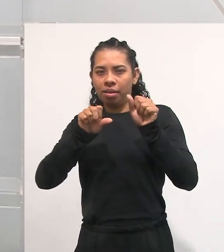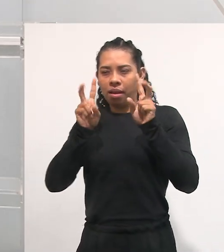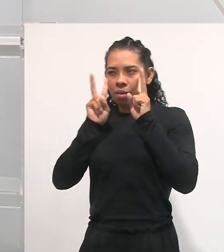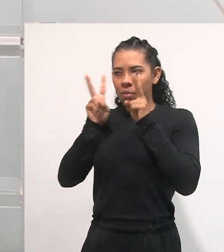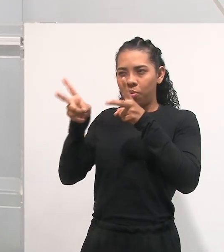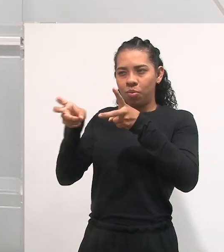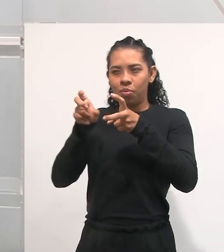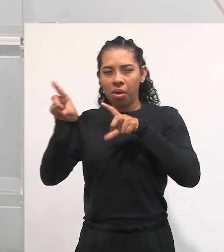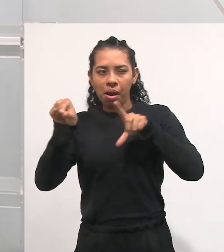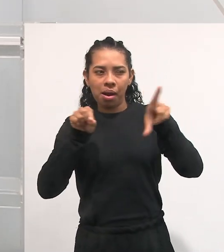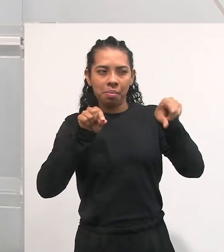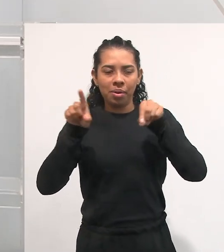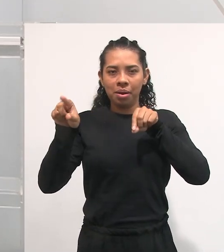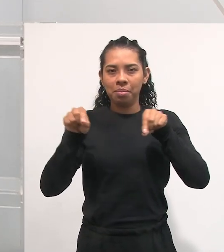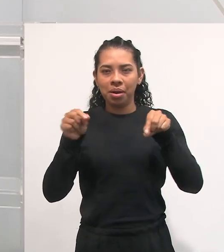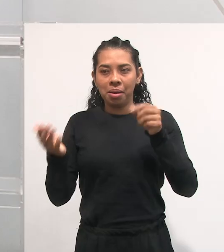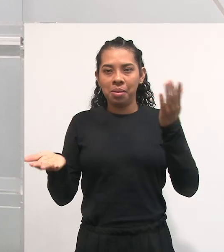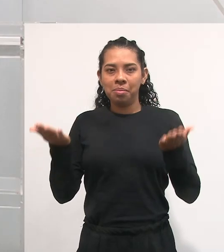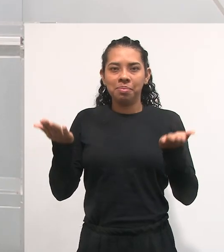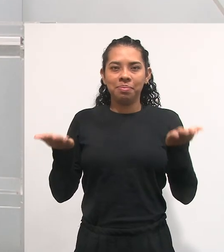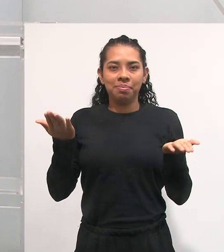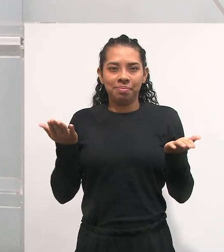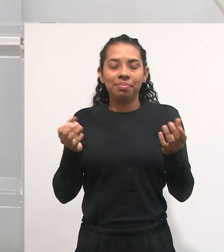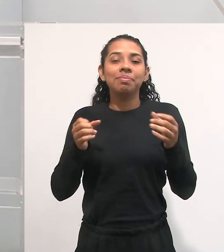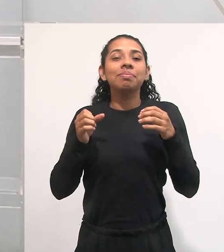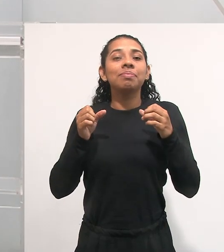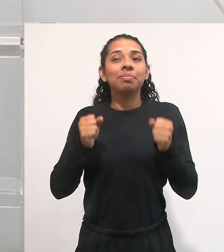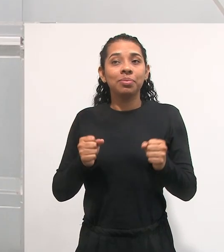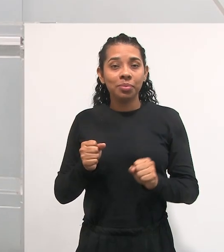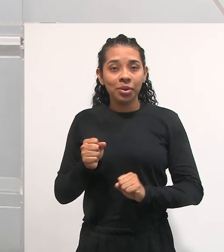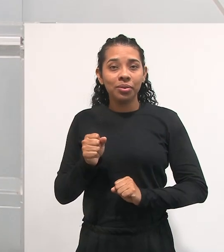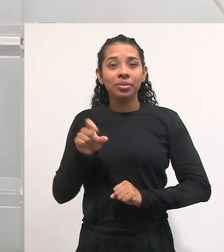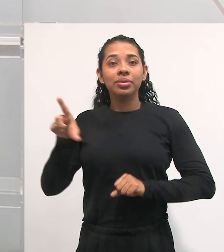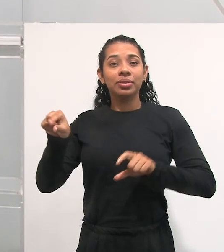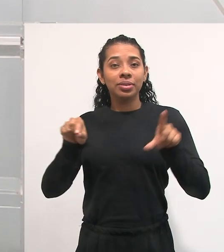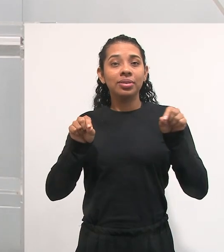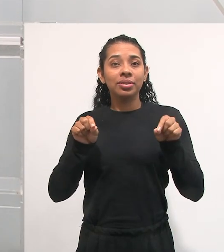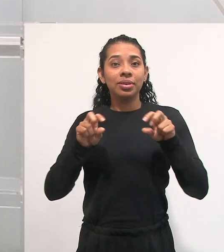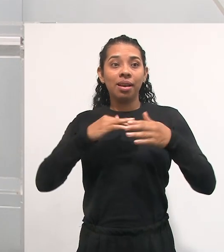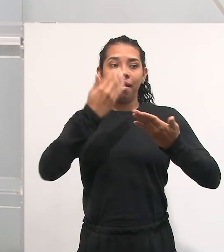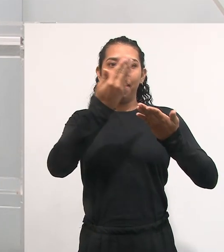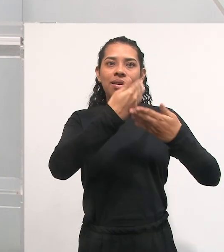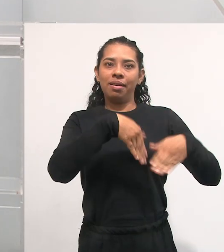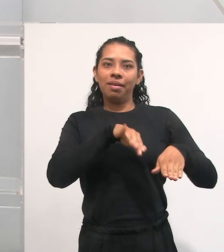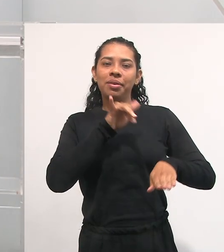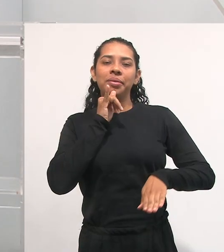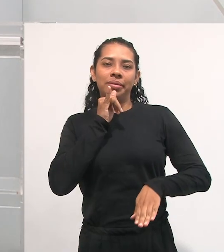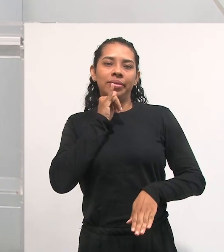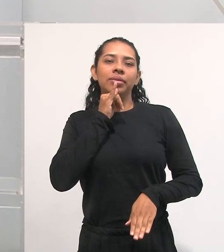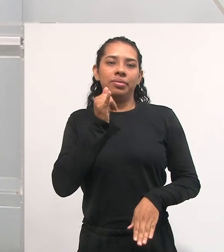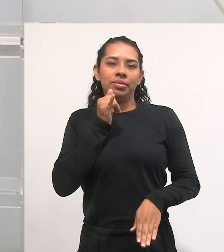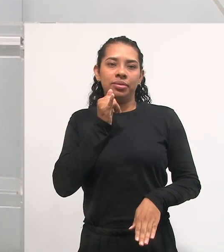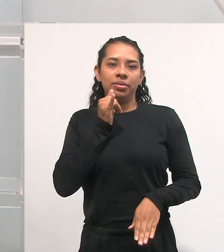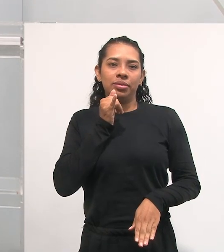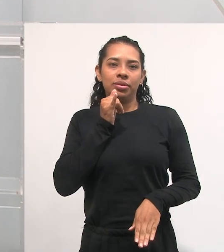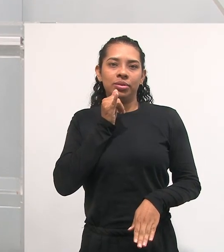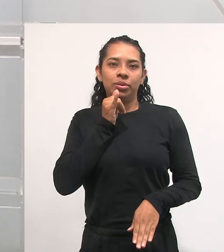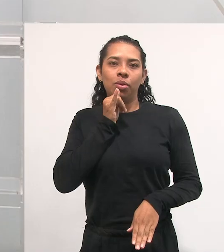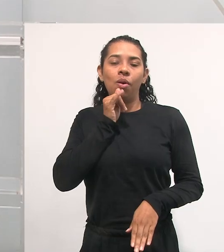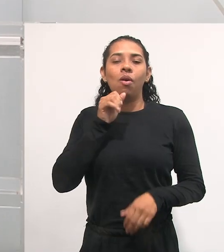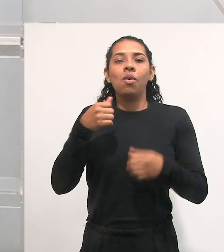julgamento, para uma tomada de decisão. Isso é uma concepção de avaliação. Você avalia para que você